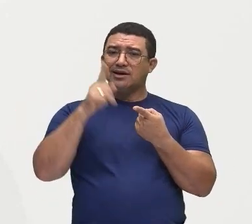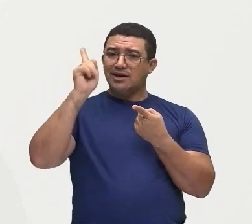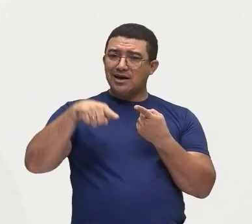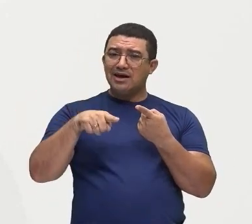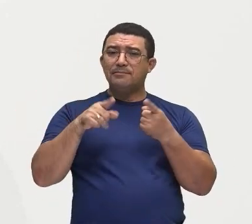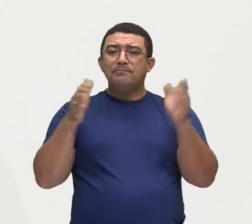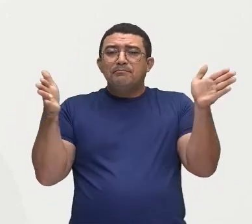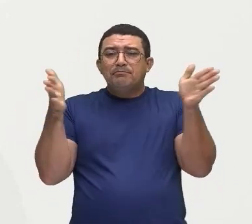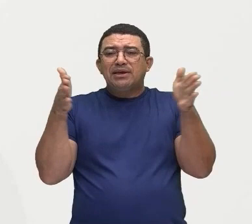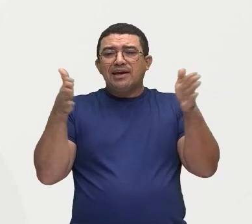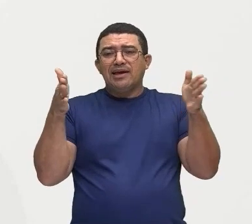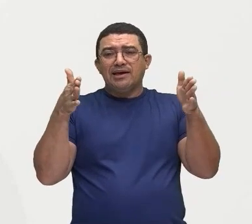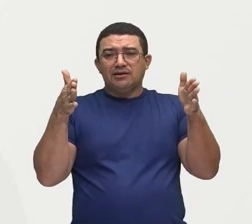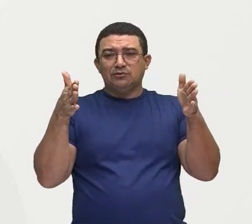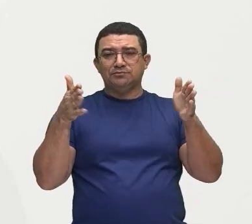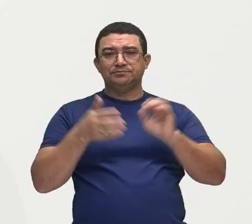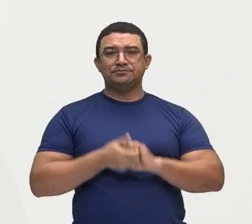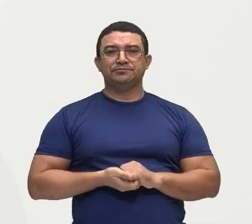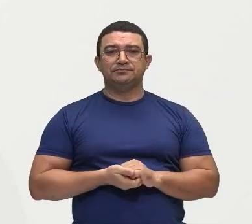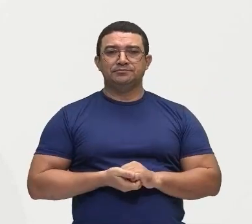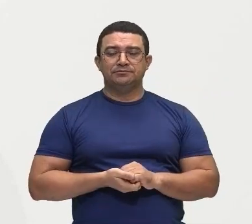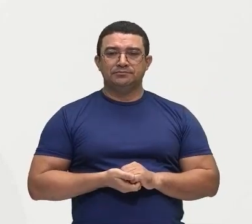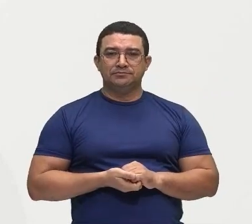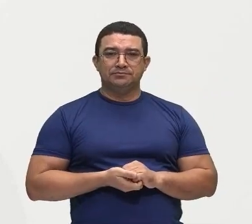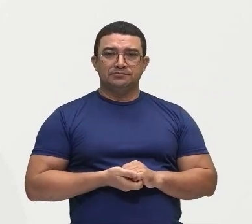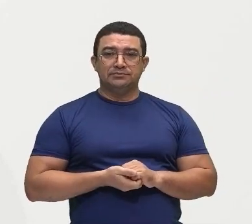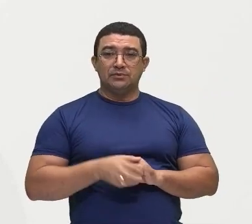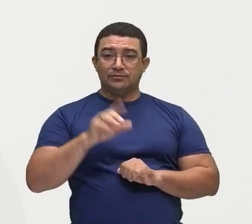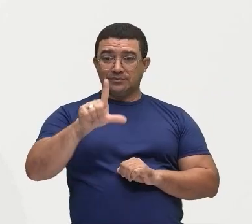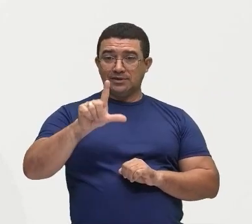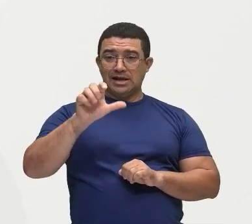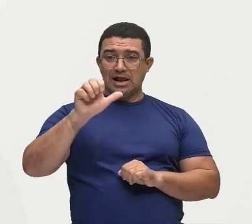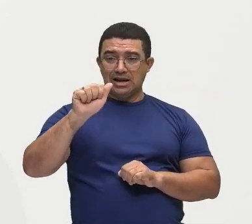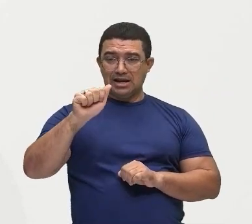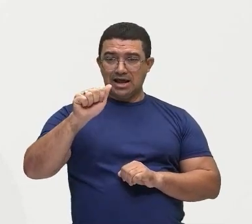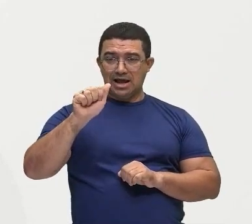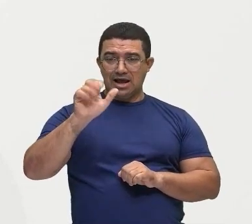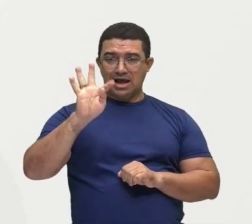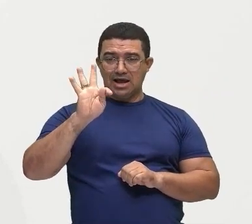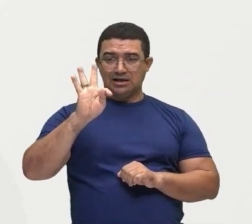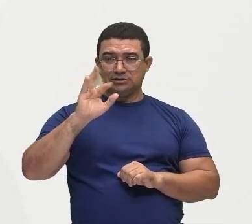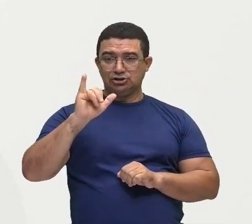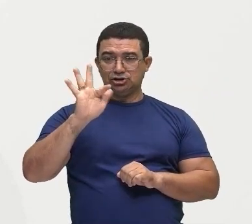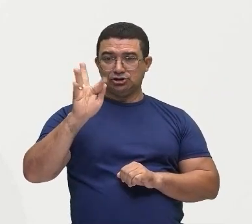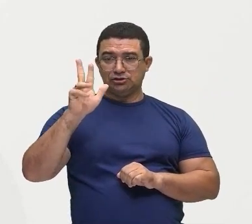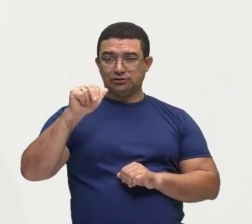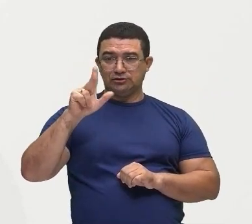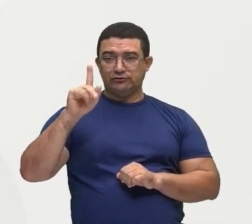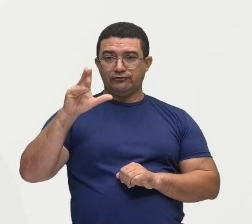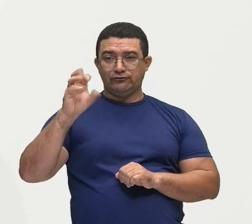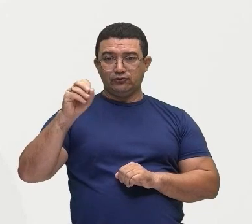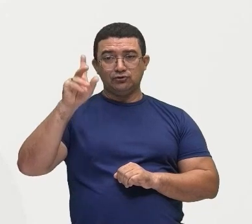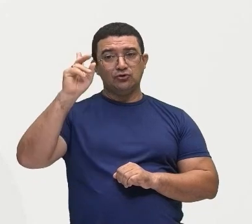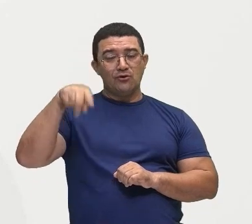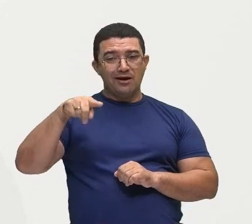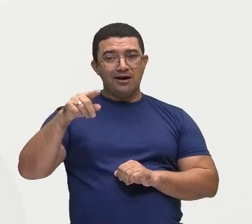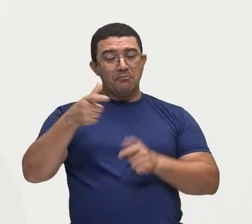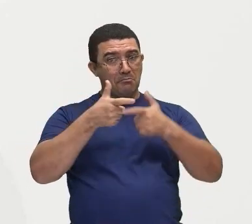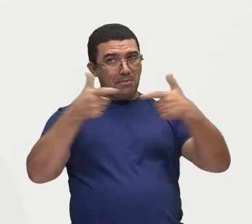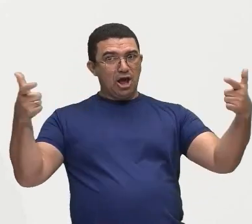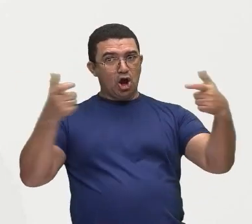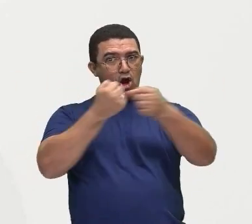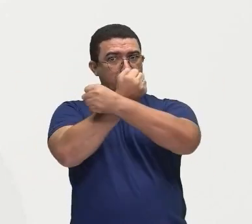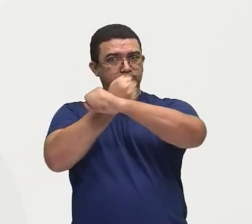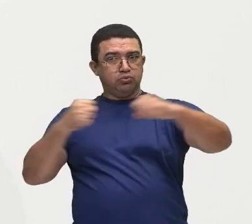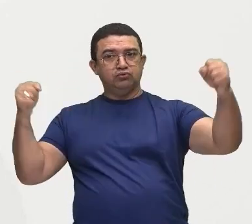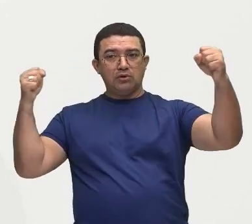abastecer o mercado num outro cenário, né? Já num cenário global, né? Por